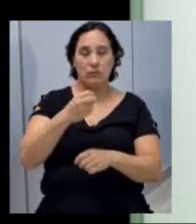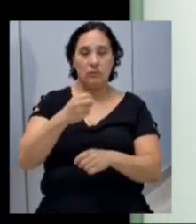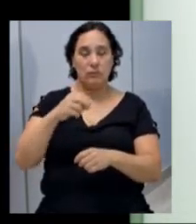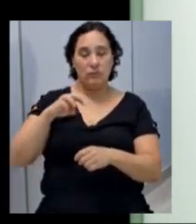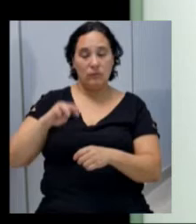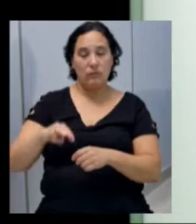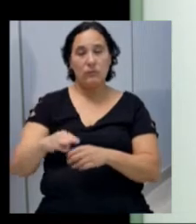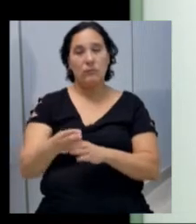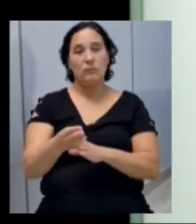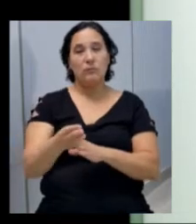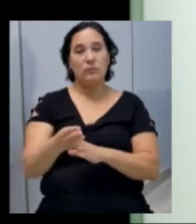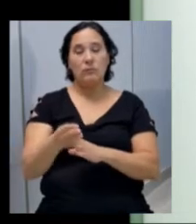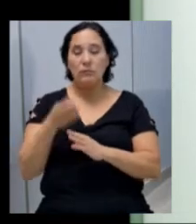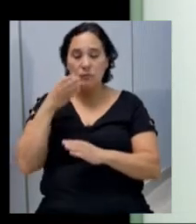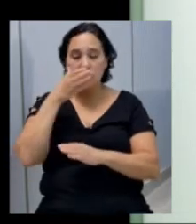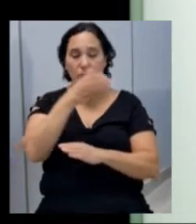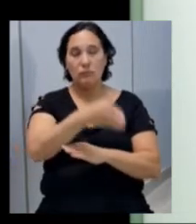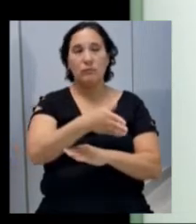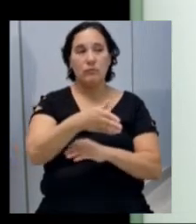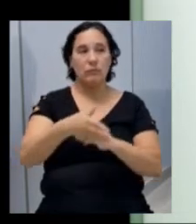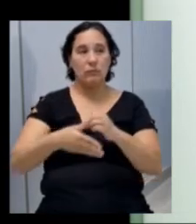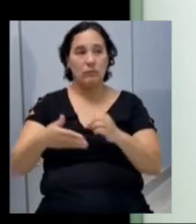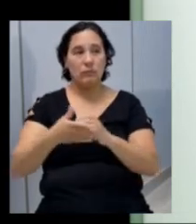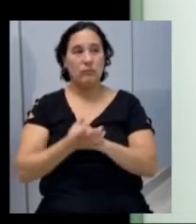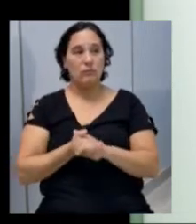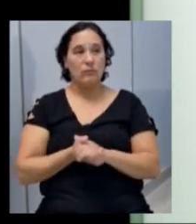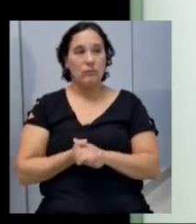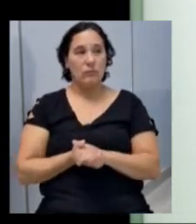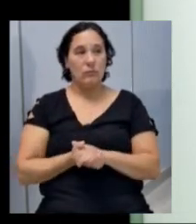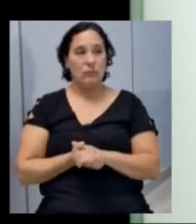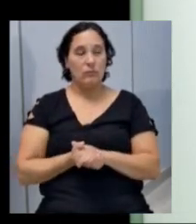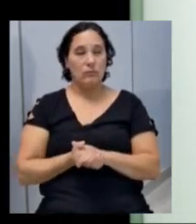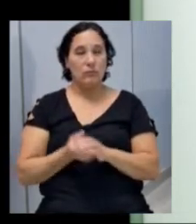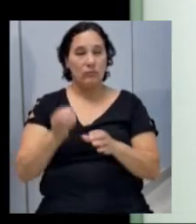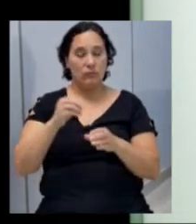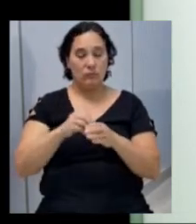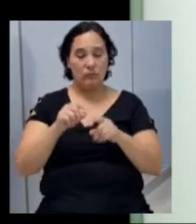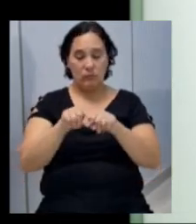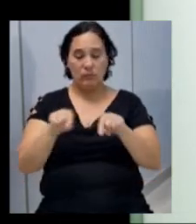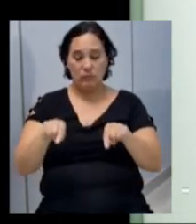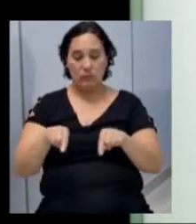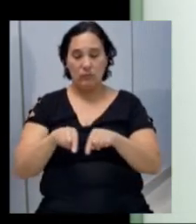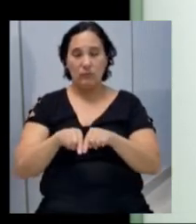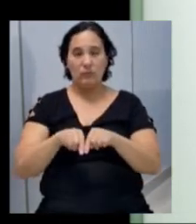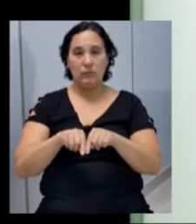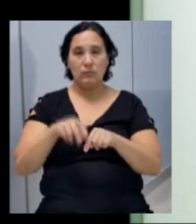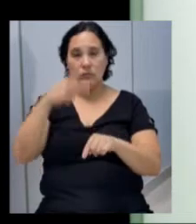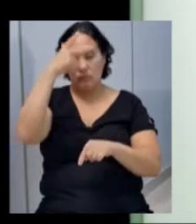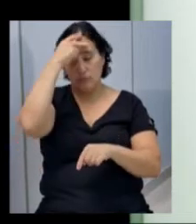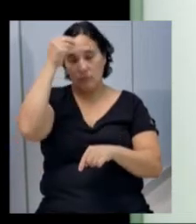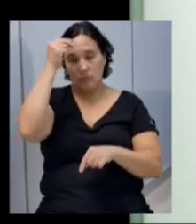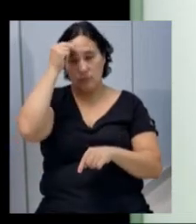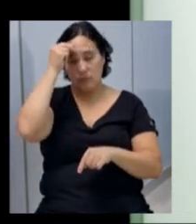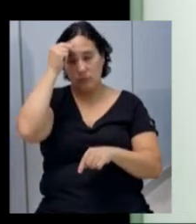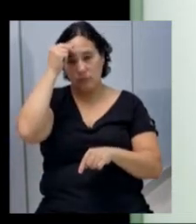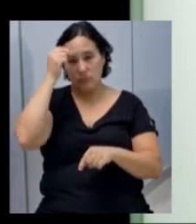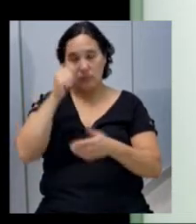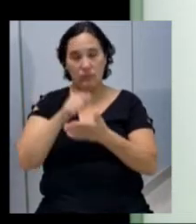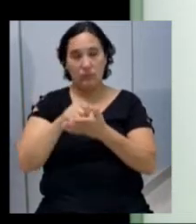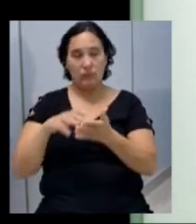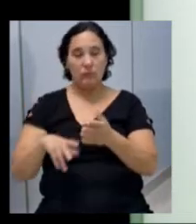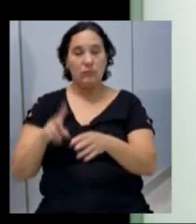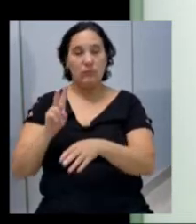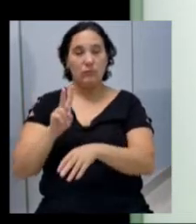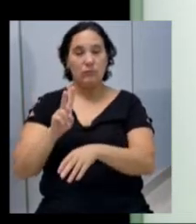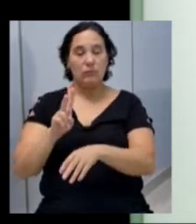de cálculo para a qual é destinado o Poder Legislativo. Dentro do gabinete do prefeito, são englobadas atividades de